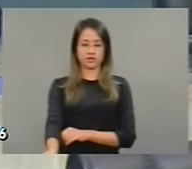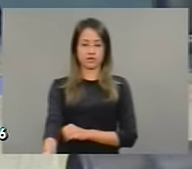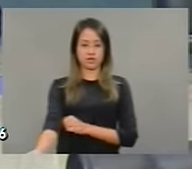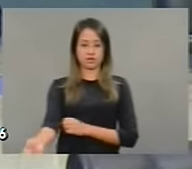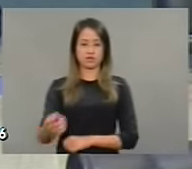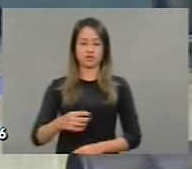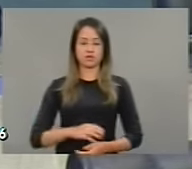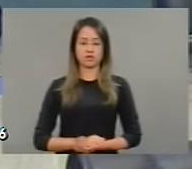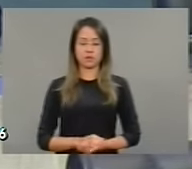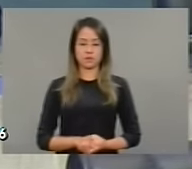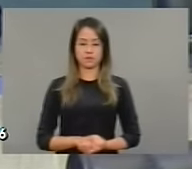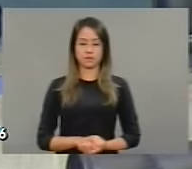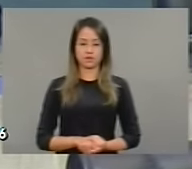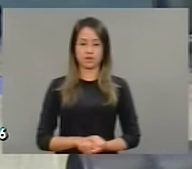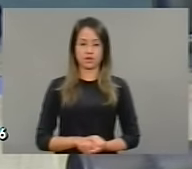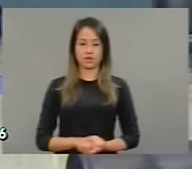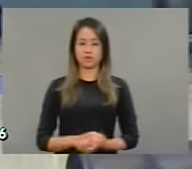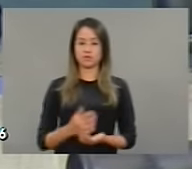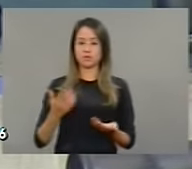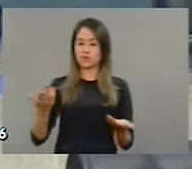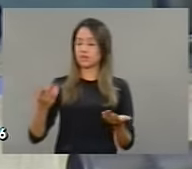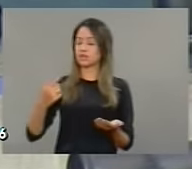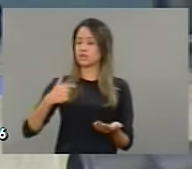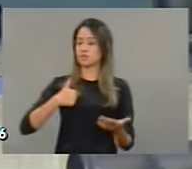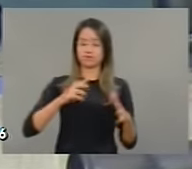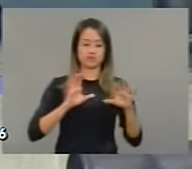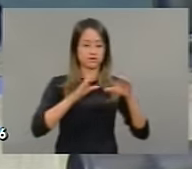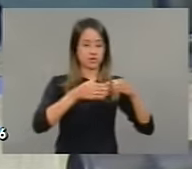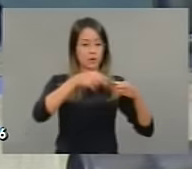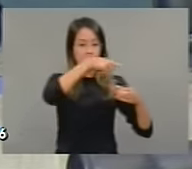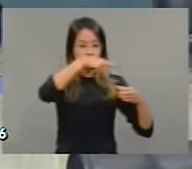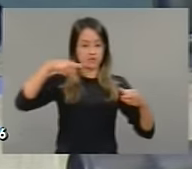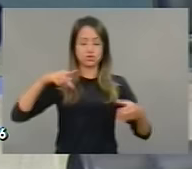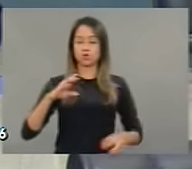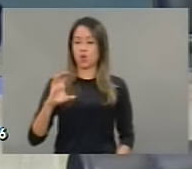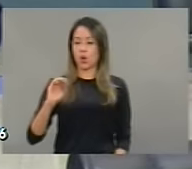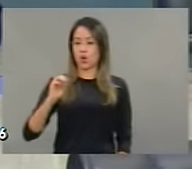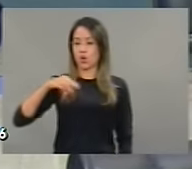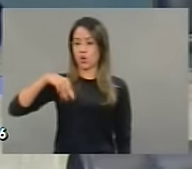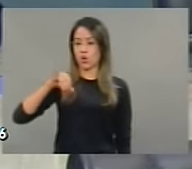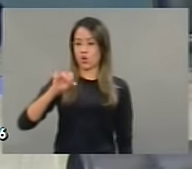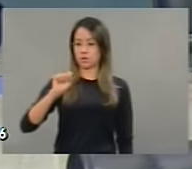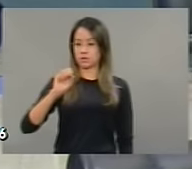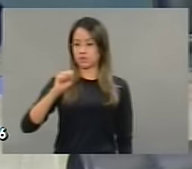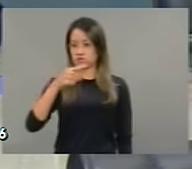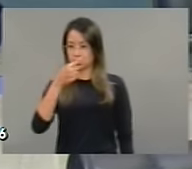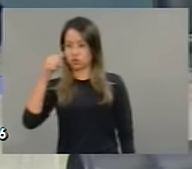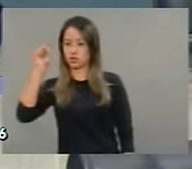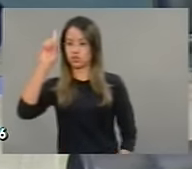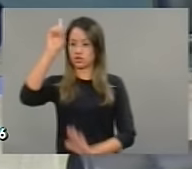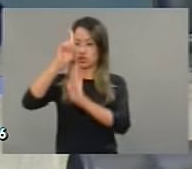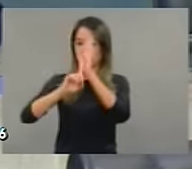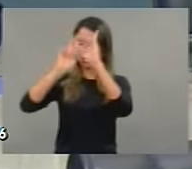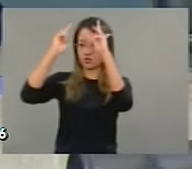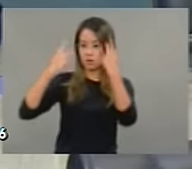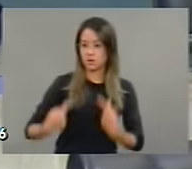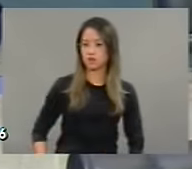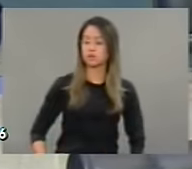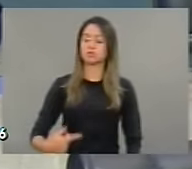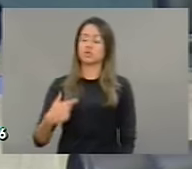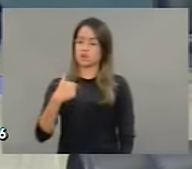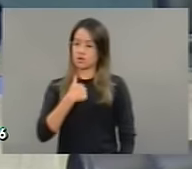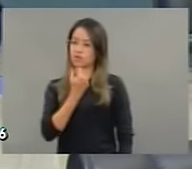sua luta na Comissão de Direitos Humanos por o direito da vida. Vossa Excelência em nenhum momento defendeu a impunidade. Vossa Excelência